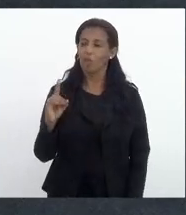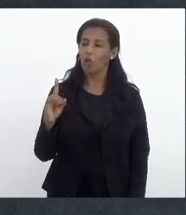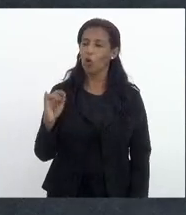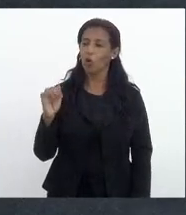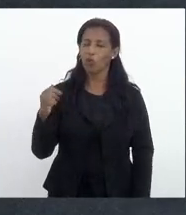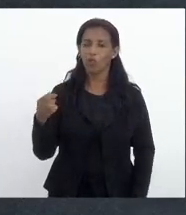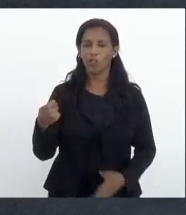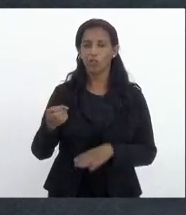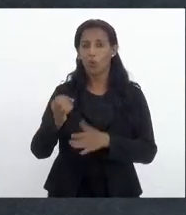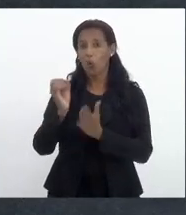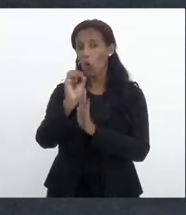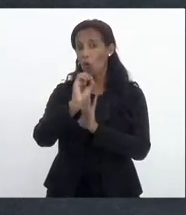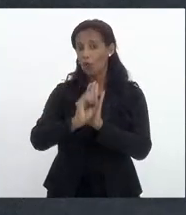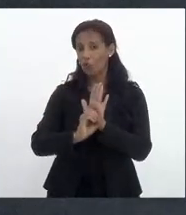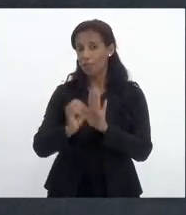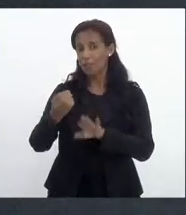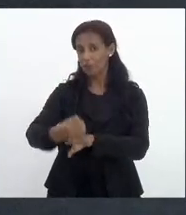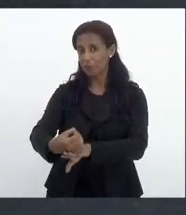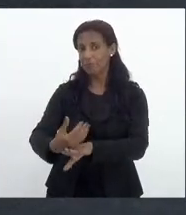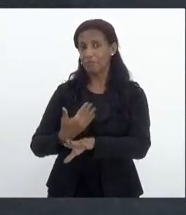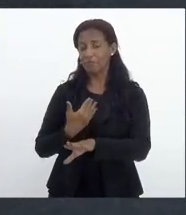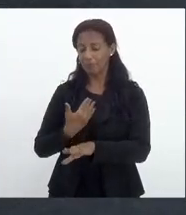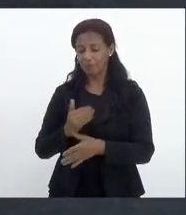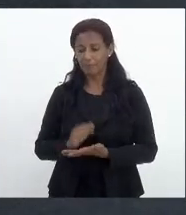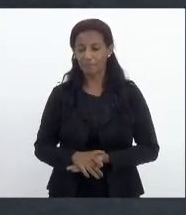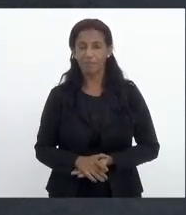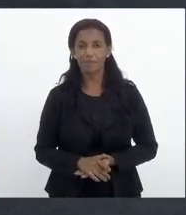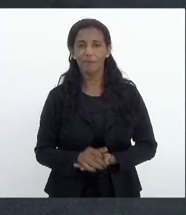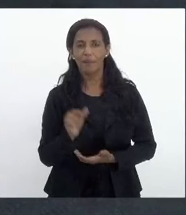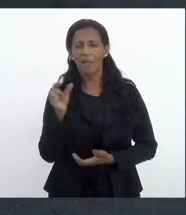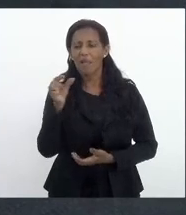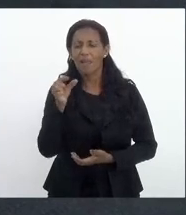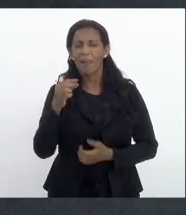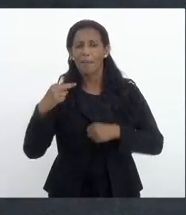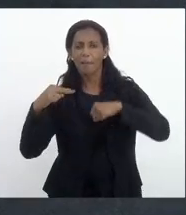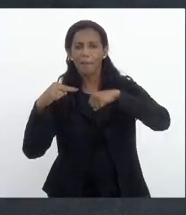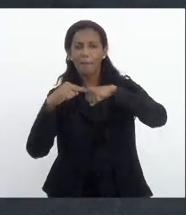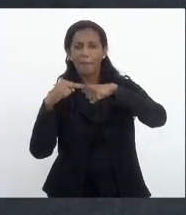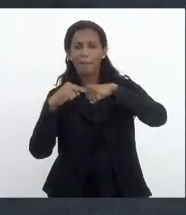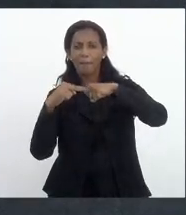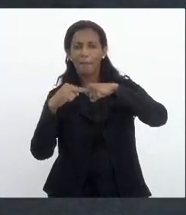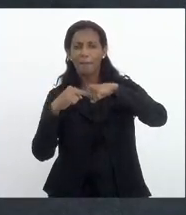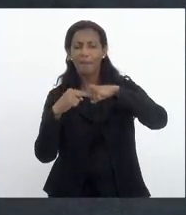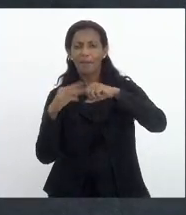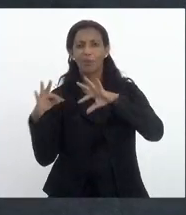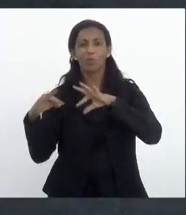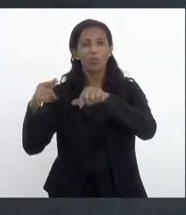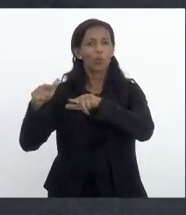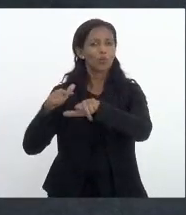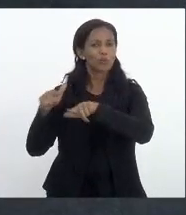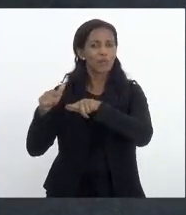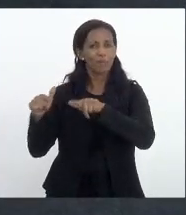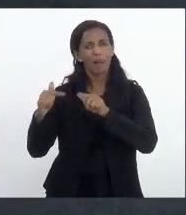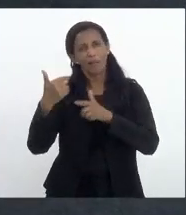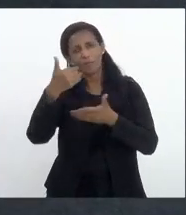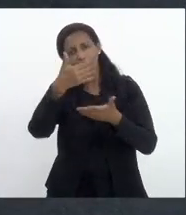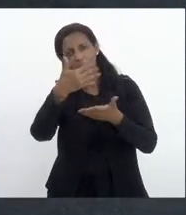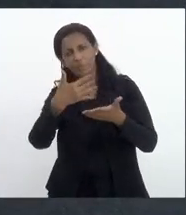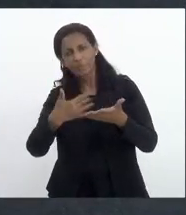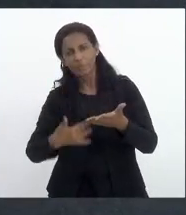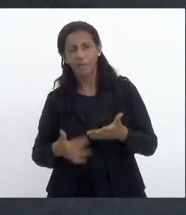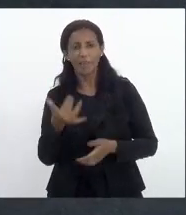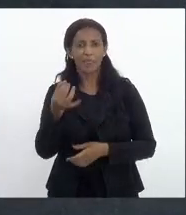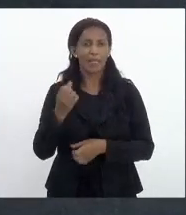encaminhou um ofício com um pendrive com todo o trabalho efetuado dos